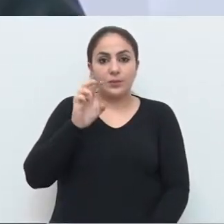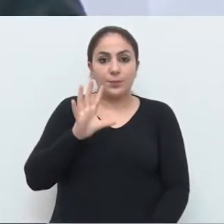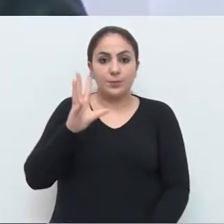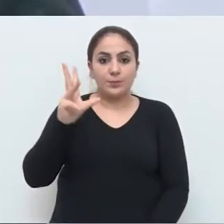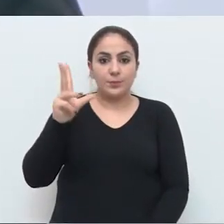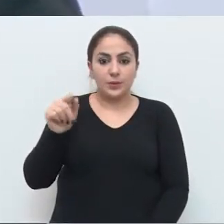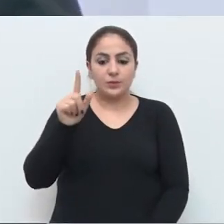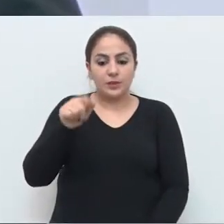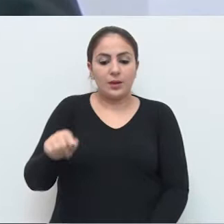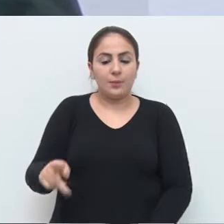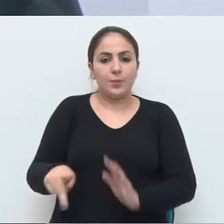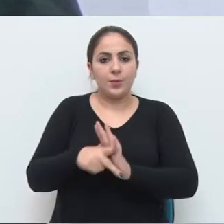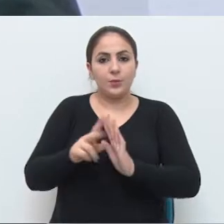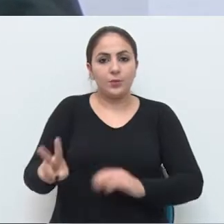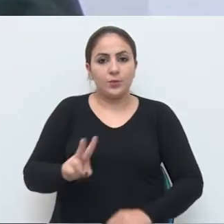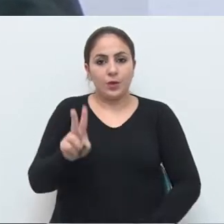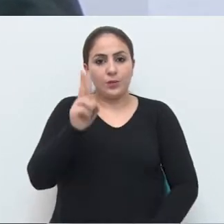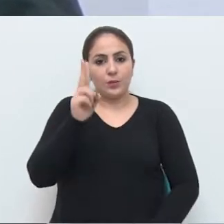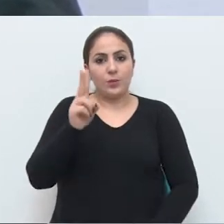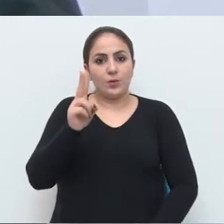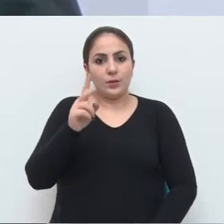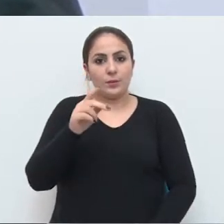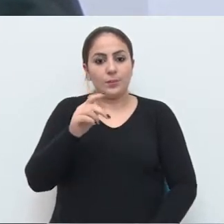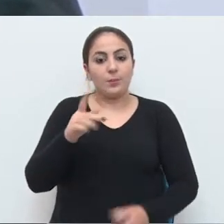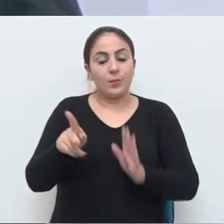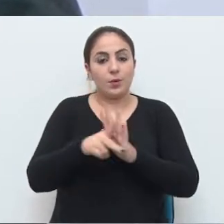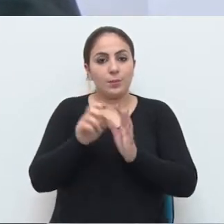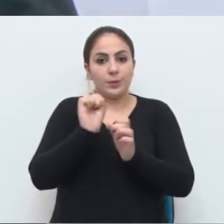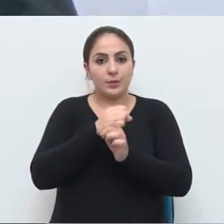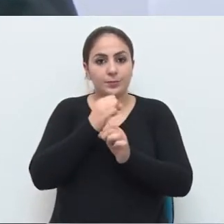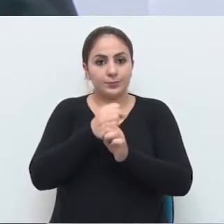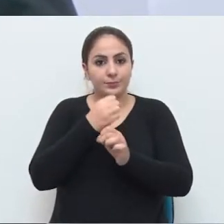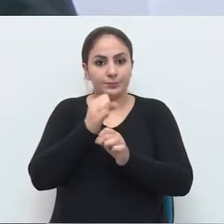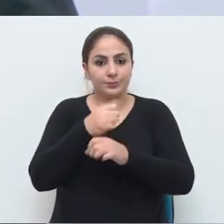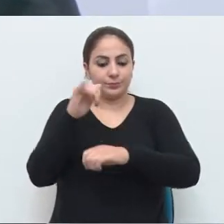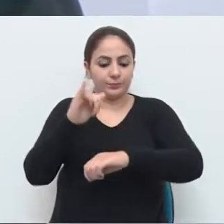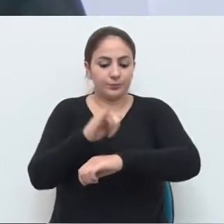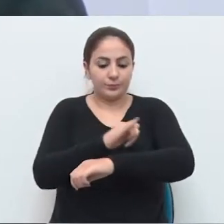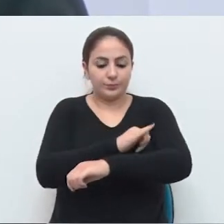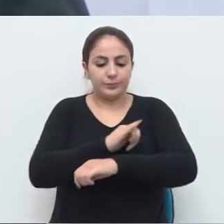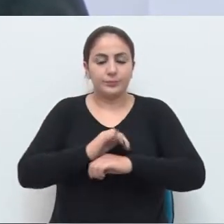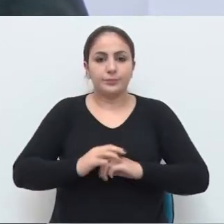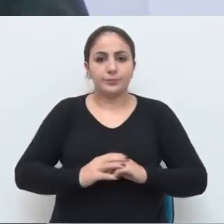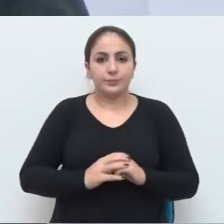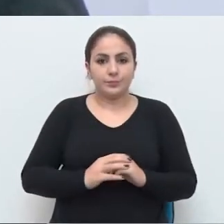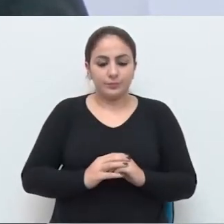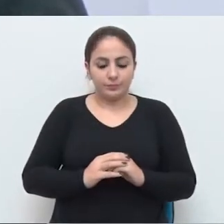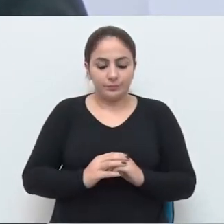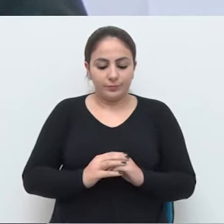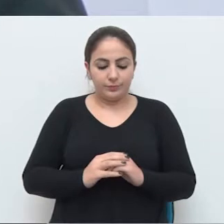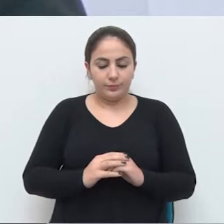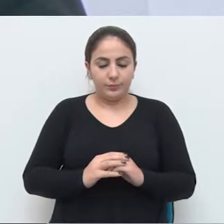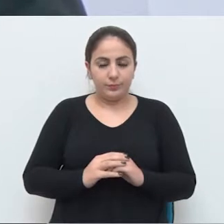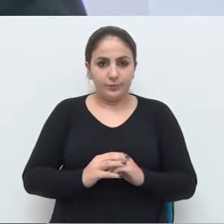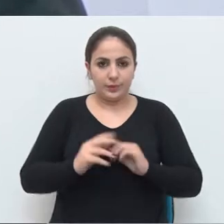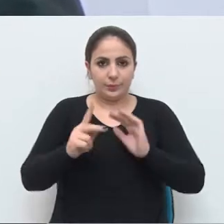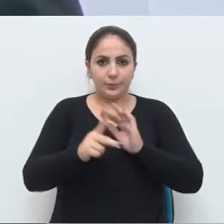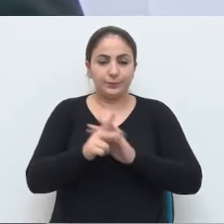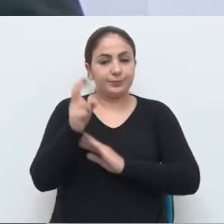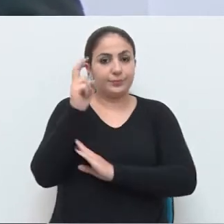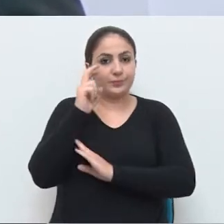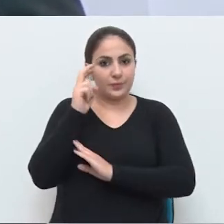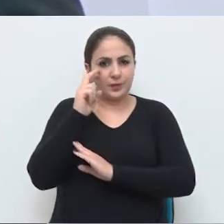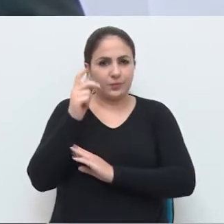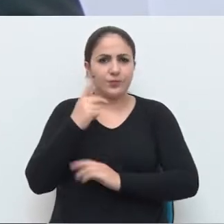milhões, que é o valor estipulado para a obra do aeroporto. Na própria